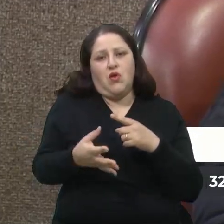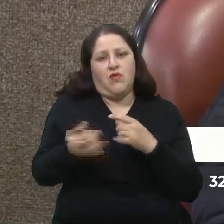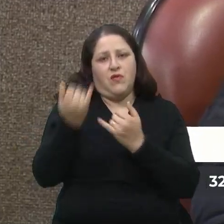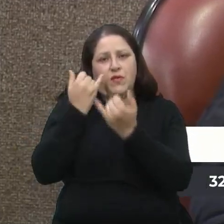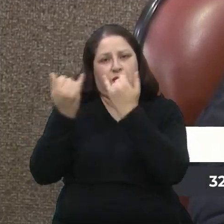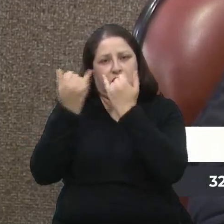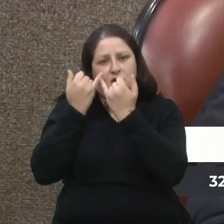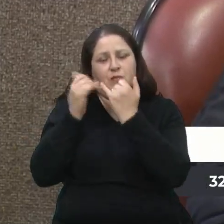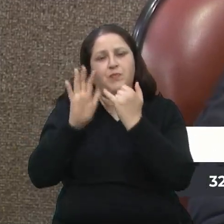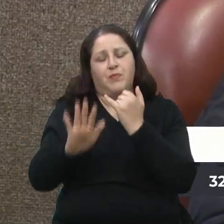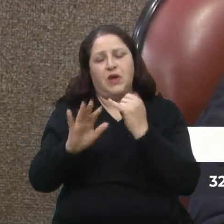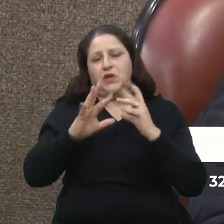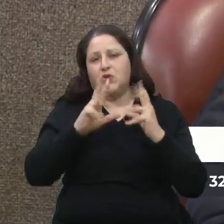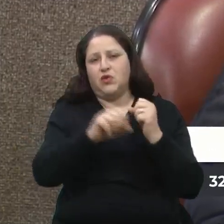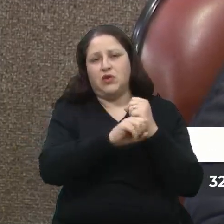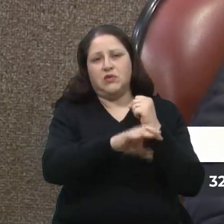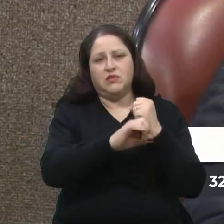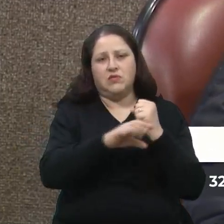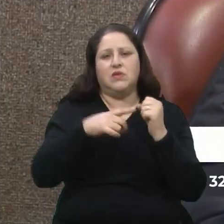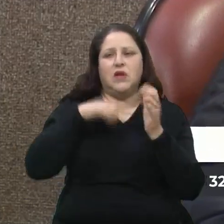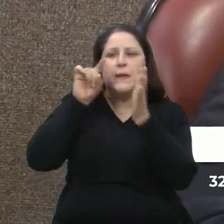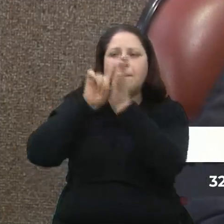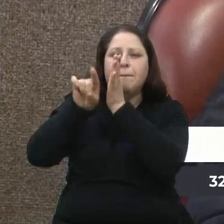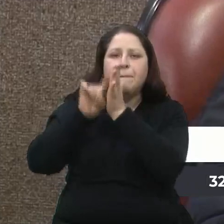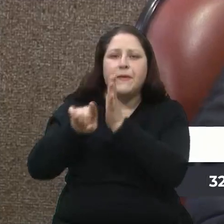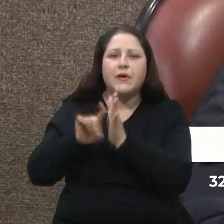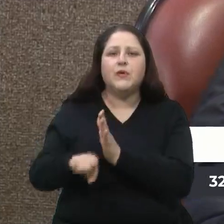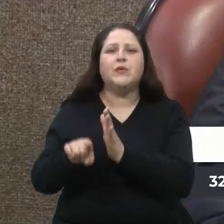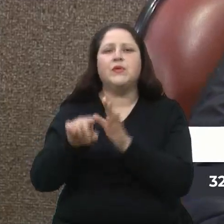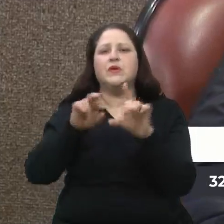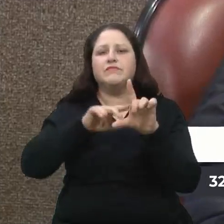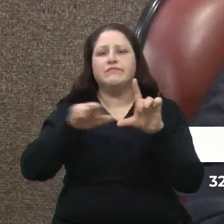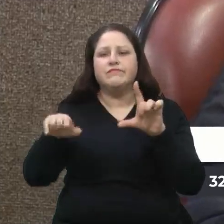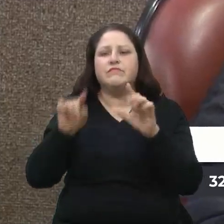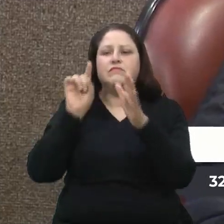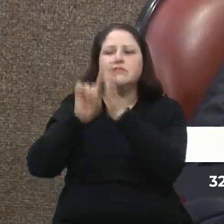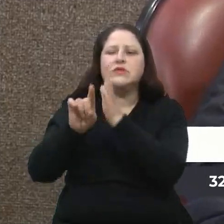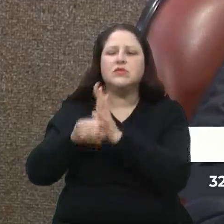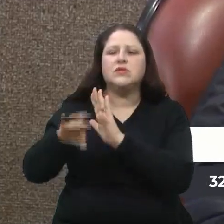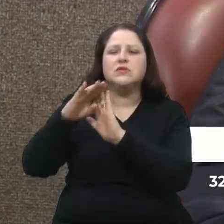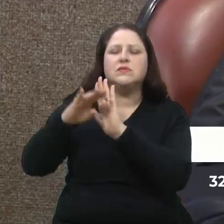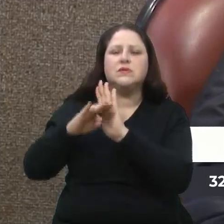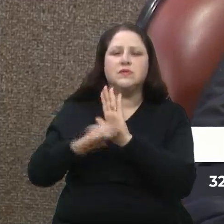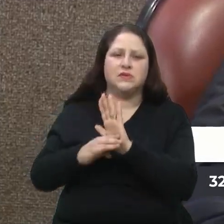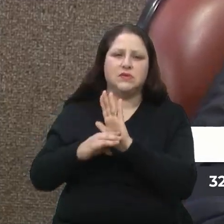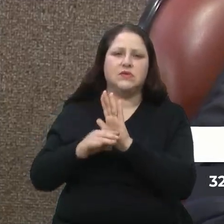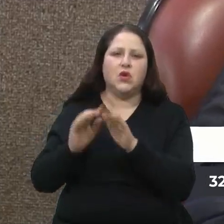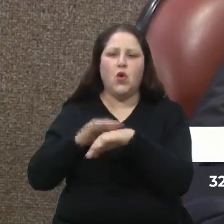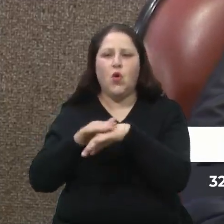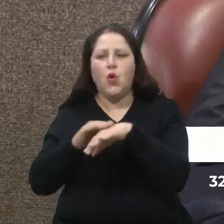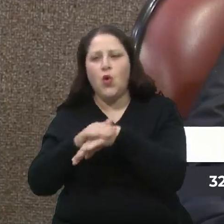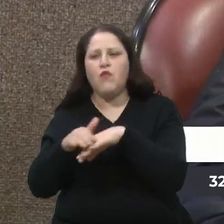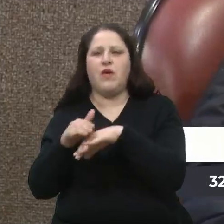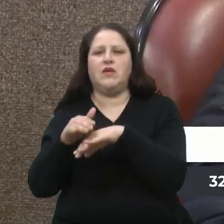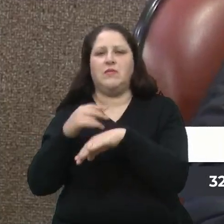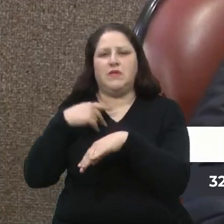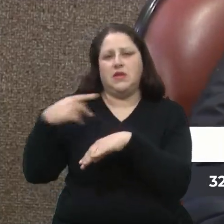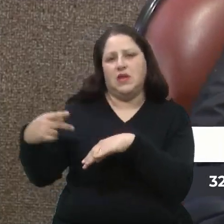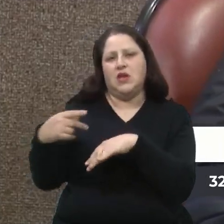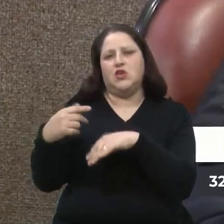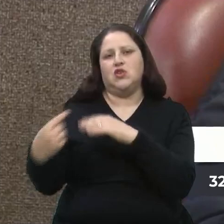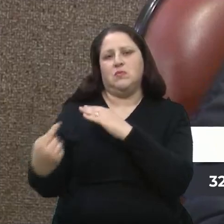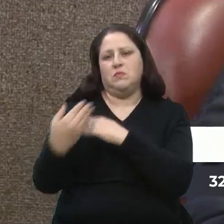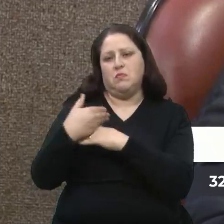imprensa está fazendo esse tipo de questionamento, esse tipo de pauta, e aí procuram o presidente, procuram a gente para saber a nossa opinião,